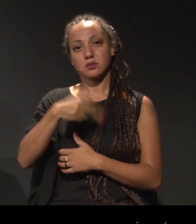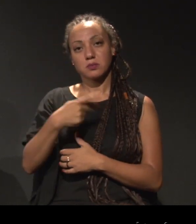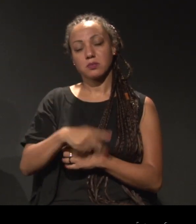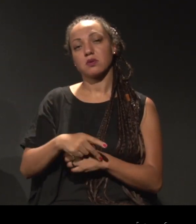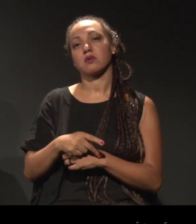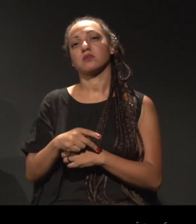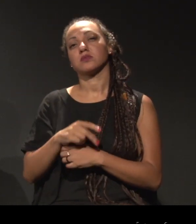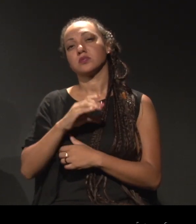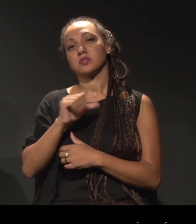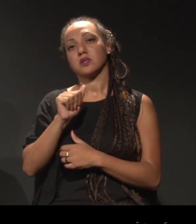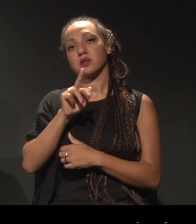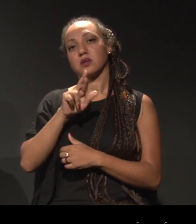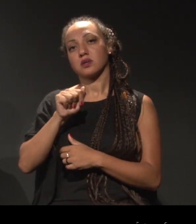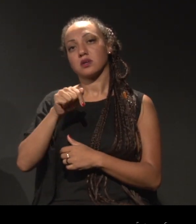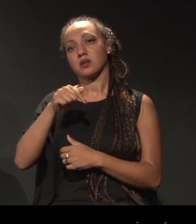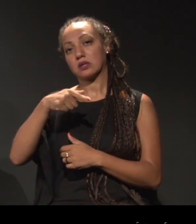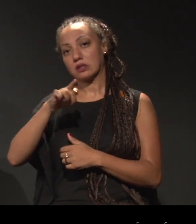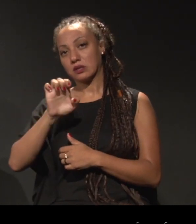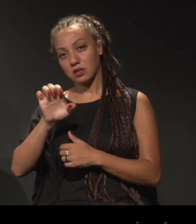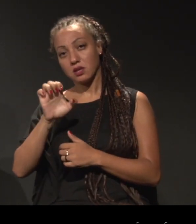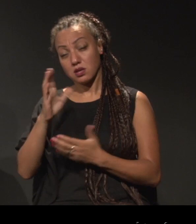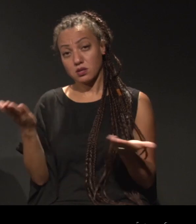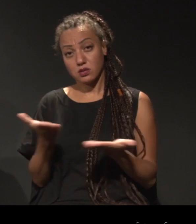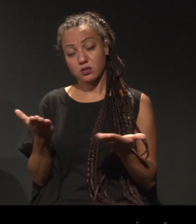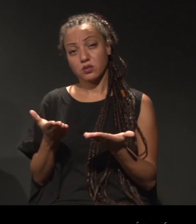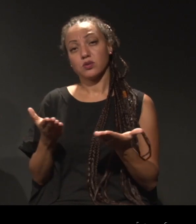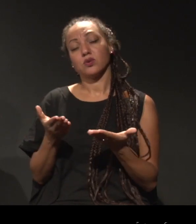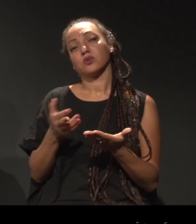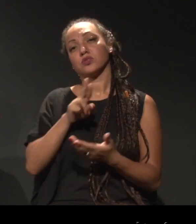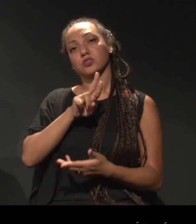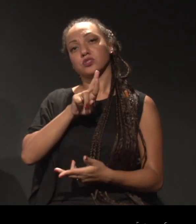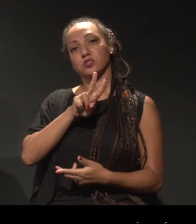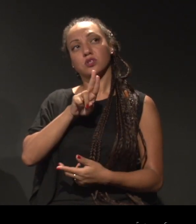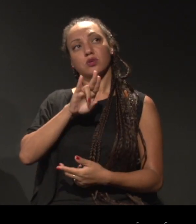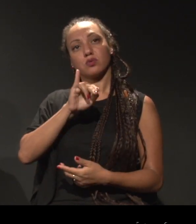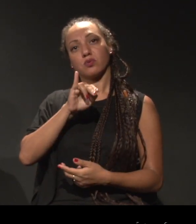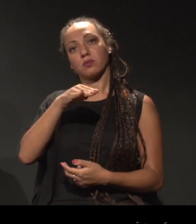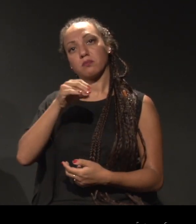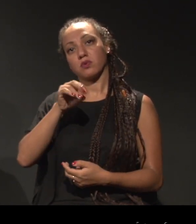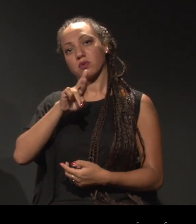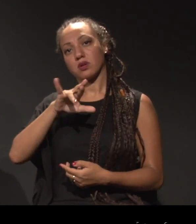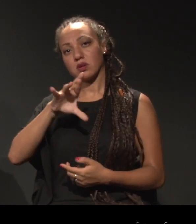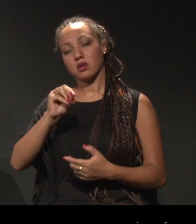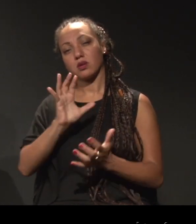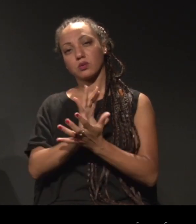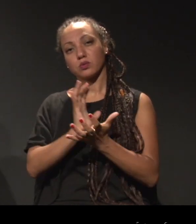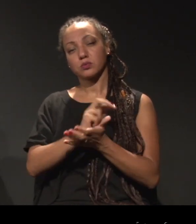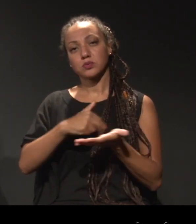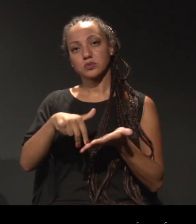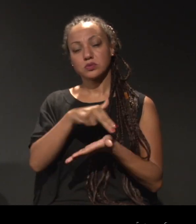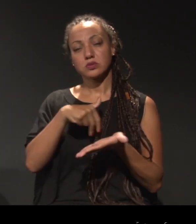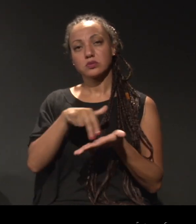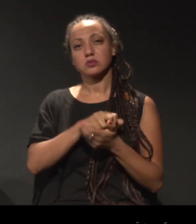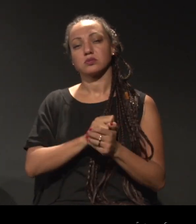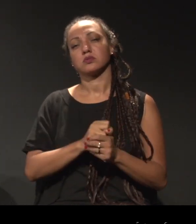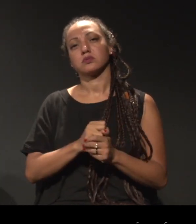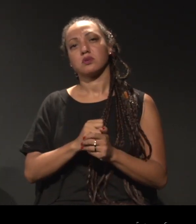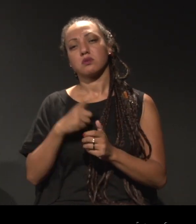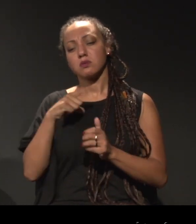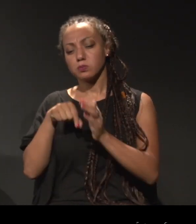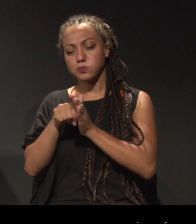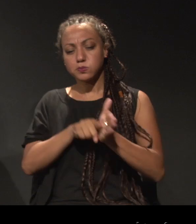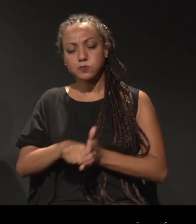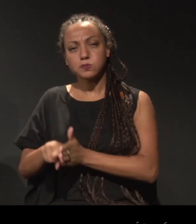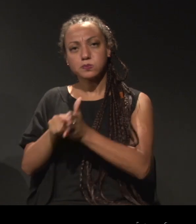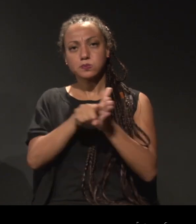Será Que? E, atualmente, na Companhia Rui Moreira, Companhia de Danças. Dedica-se a desenvolver criações a partir de pesquisas gestuais,